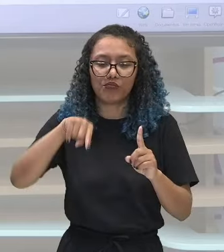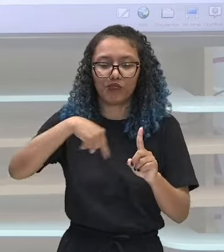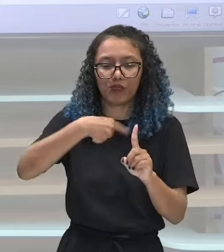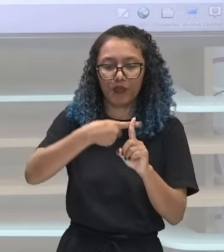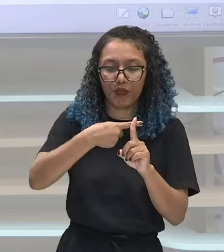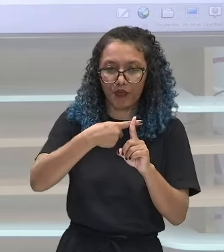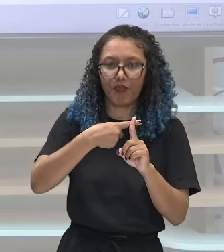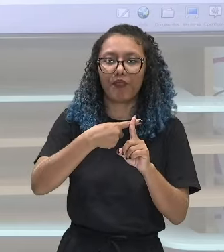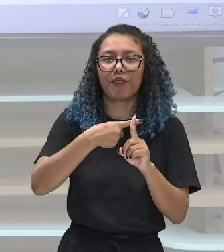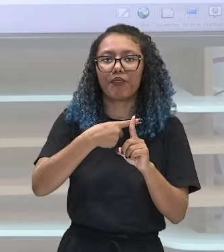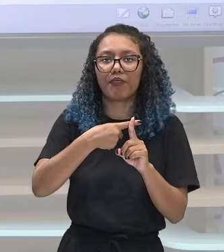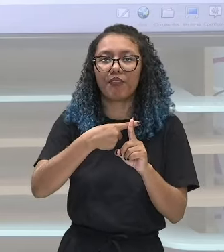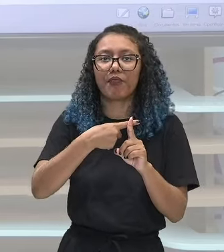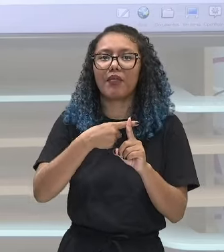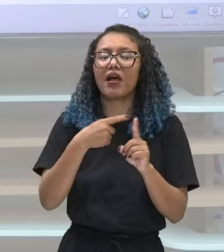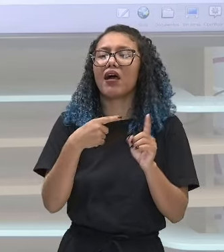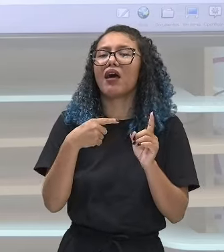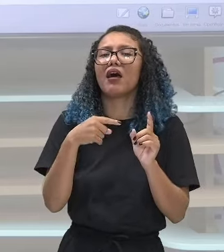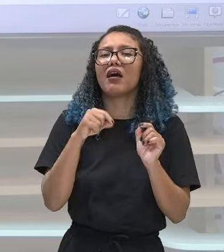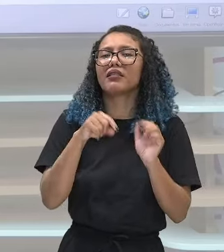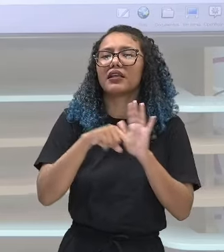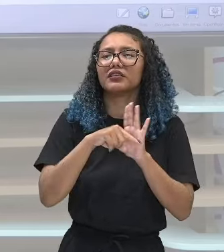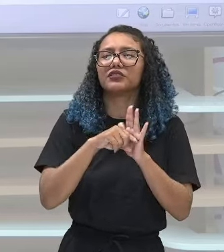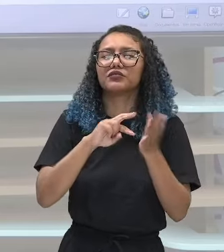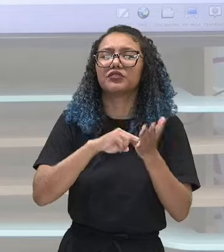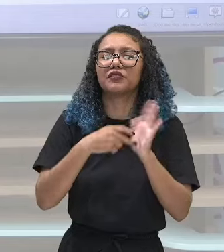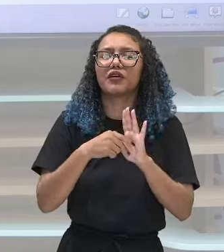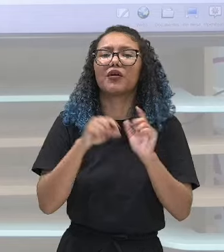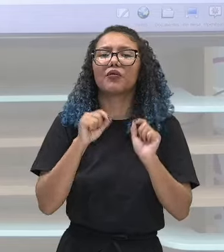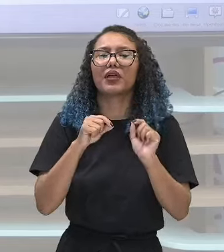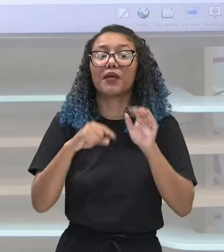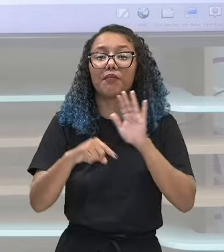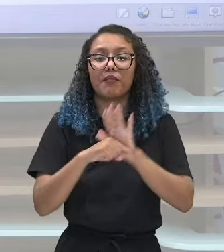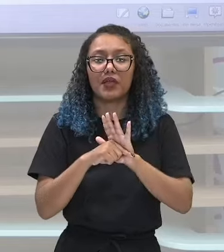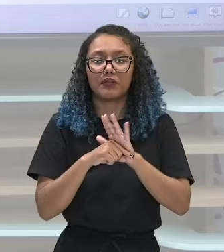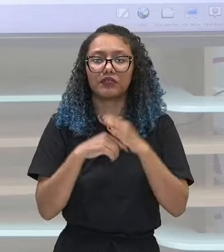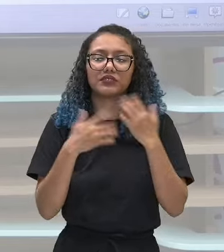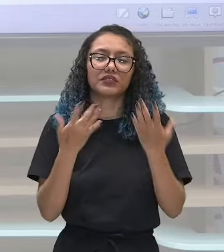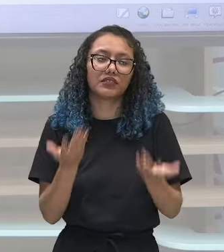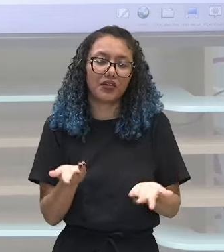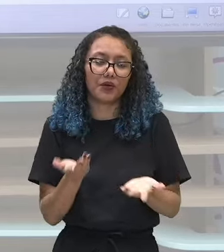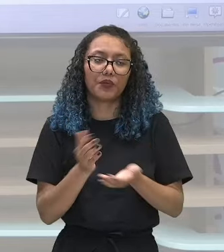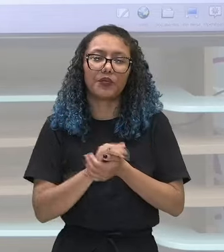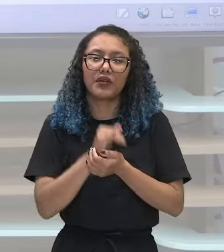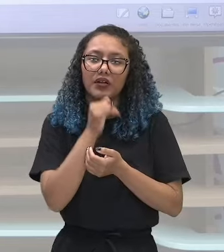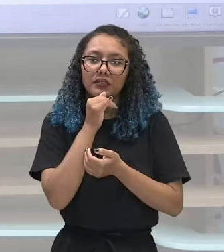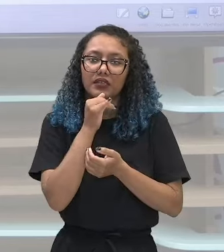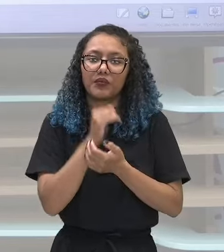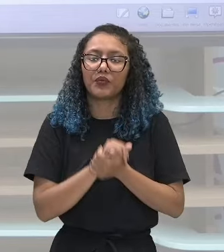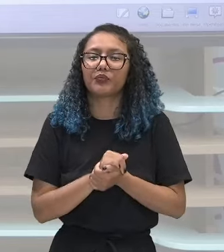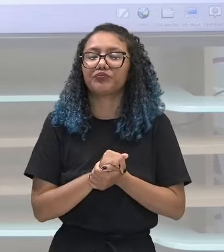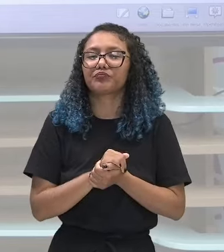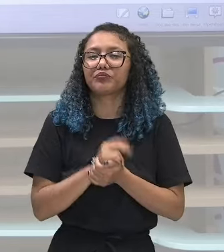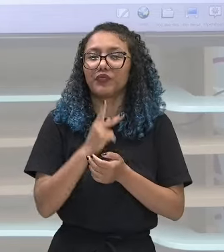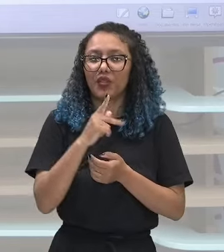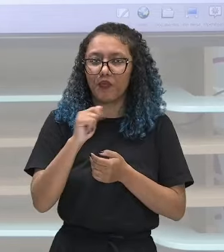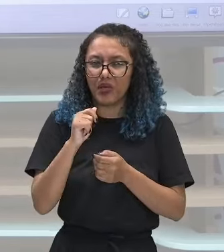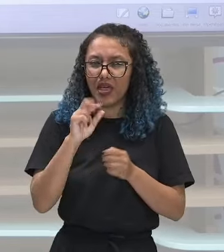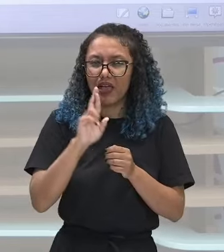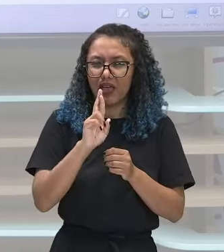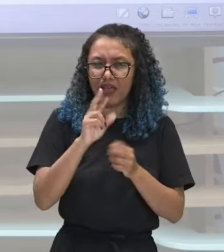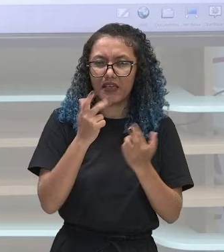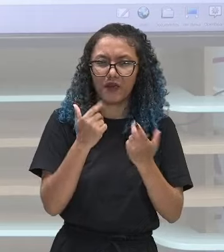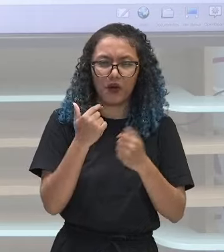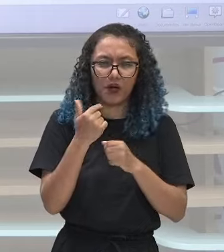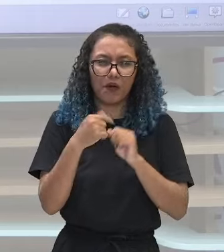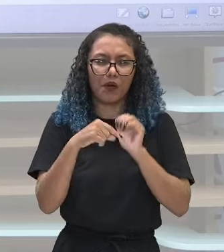negativo, é como se a gente subtraísse. Então, na verdade, quando a gente tem uma PA com razão negativa,